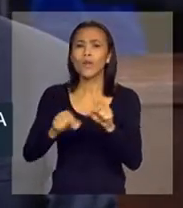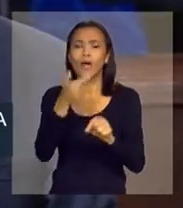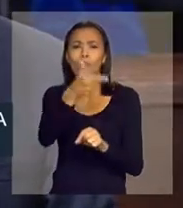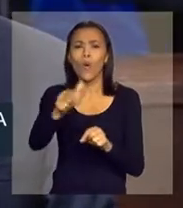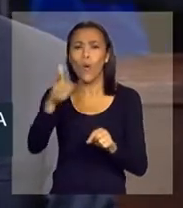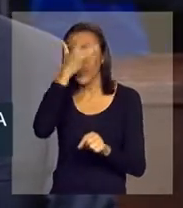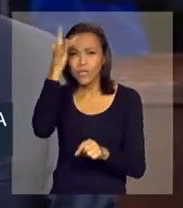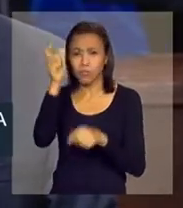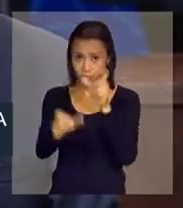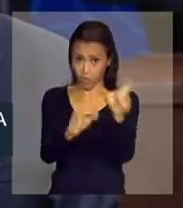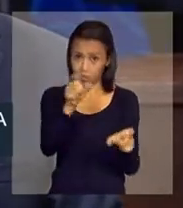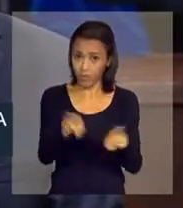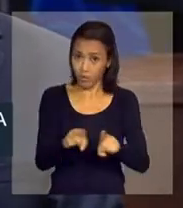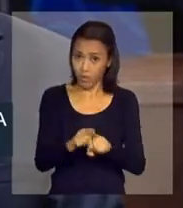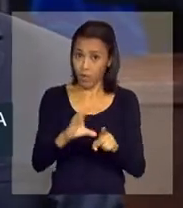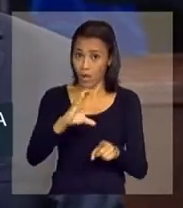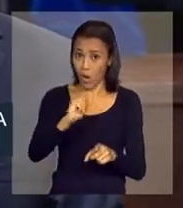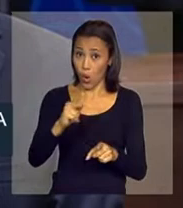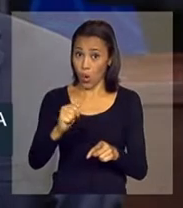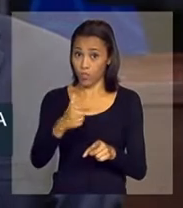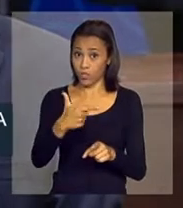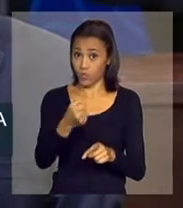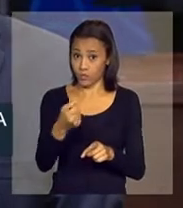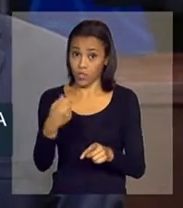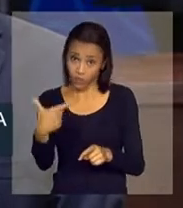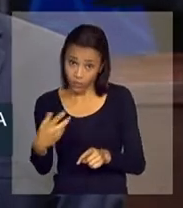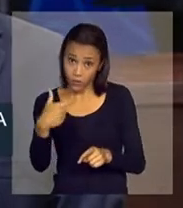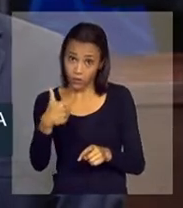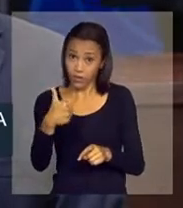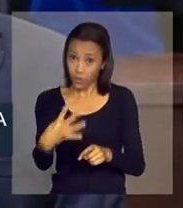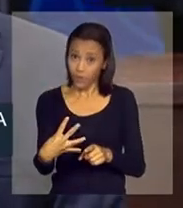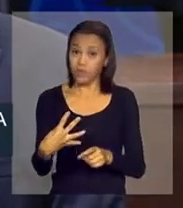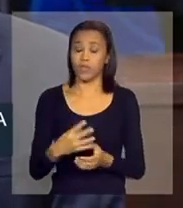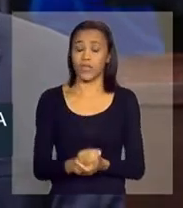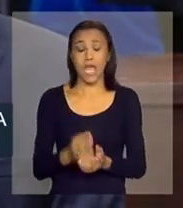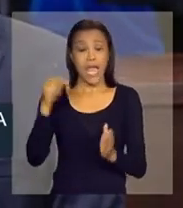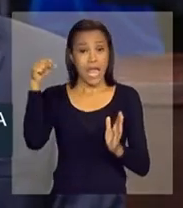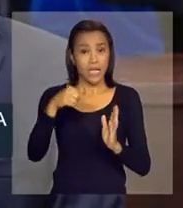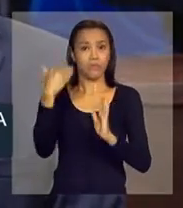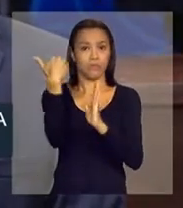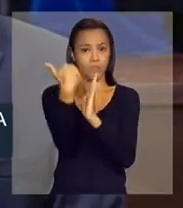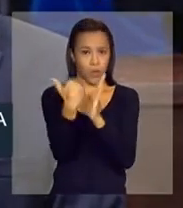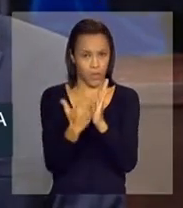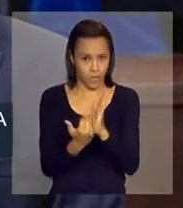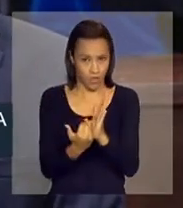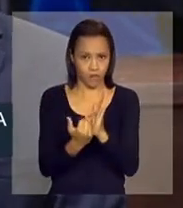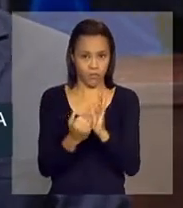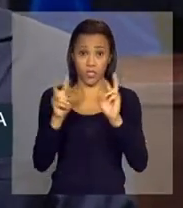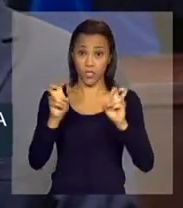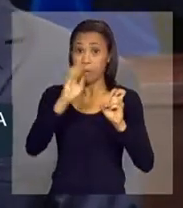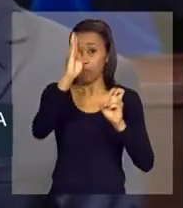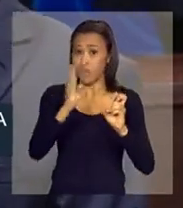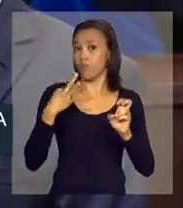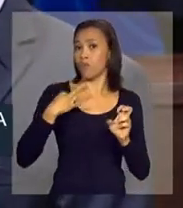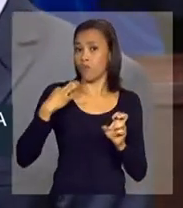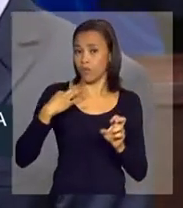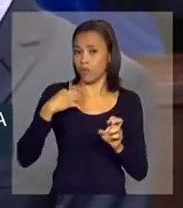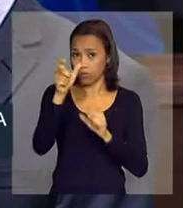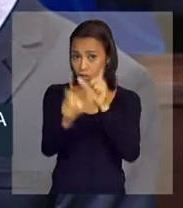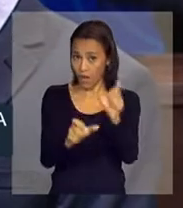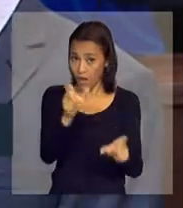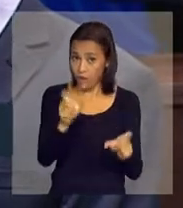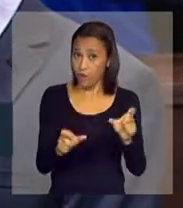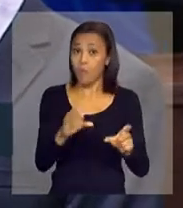candidatos também para a Copa do Mundo de 2014? Esse programa Brasil Voluntário para a Copa das